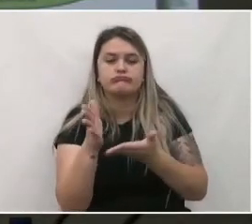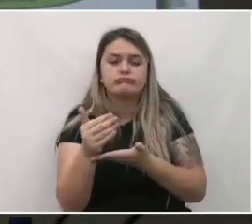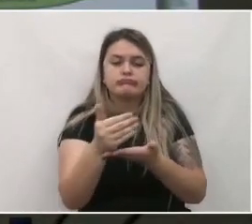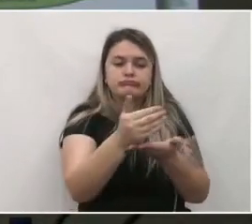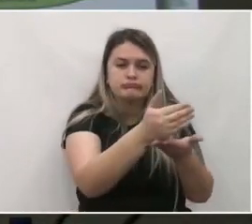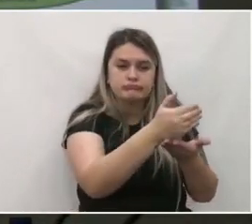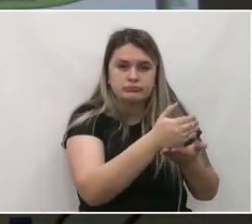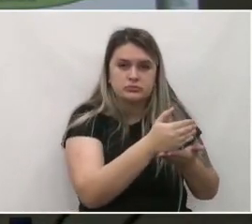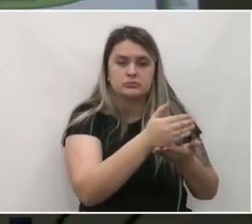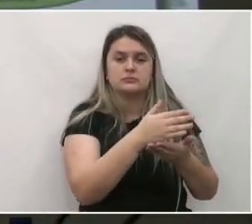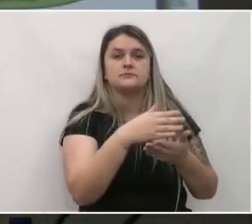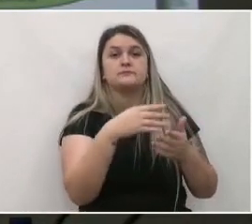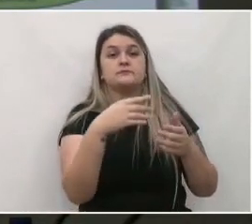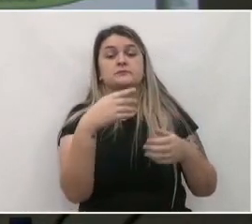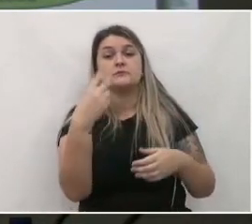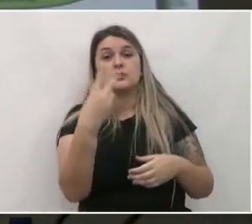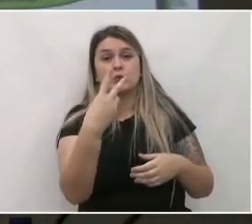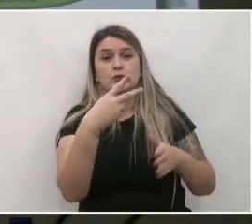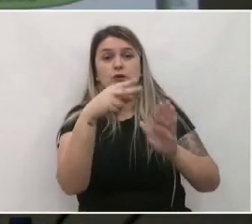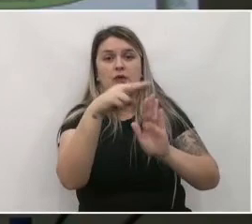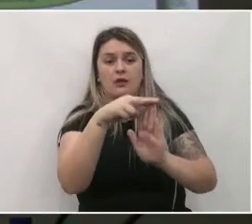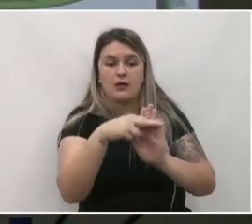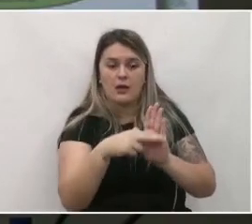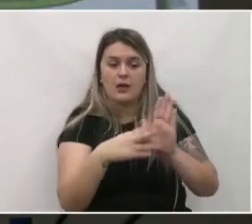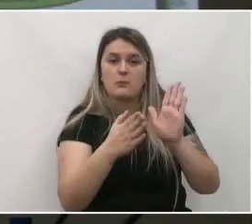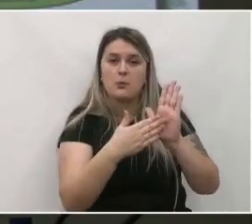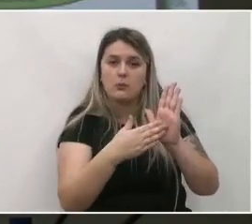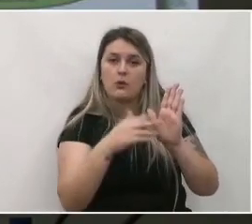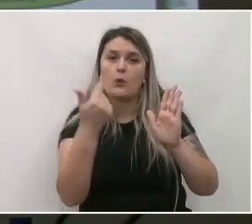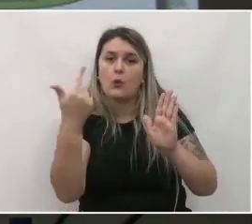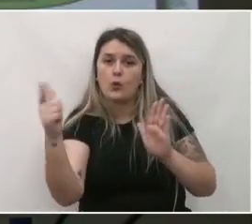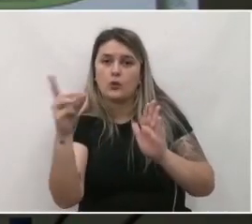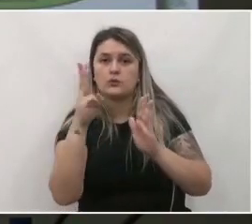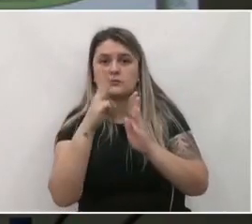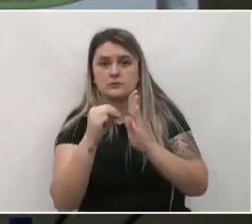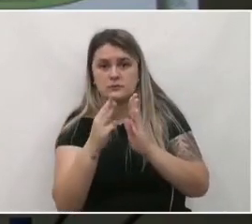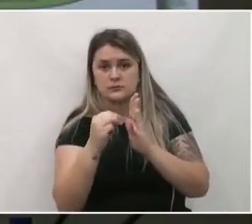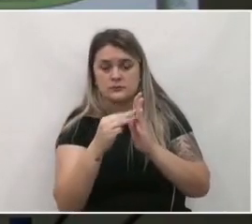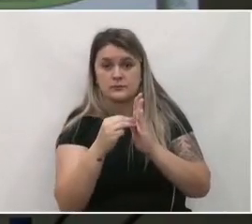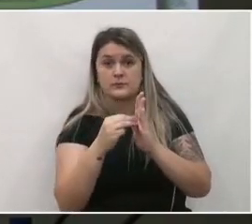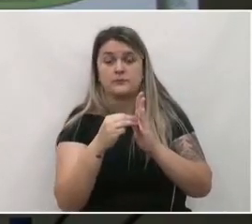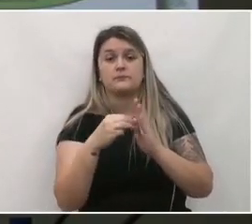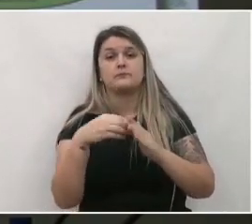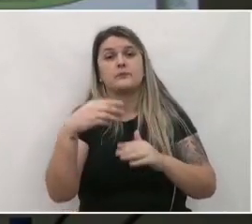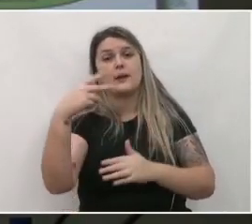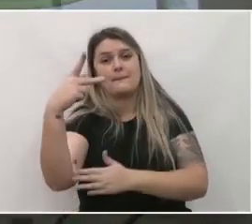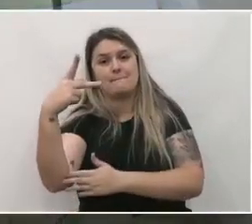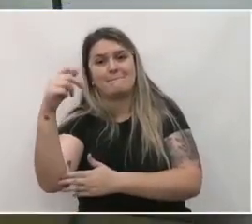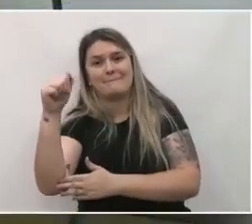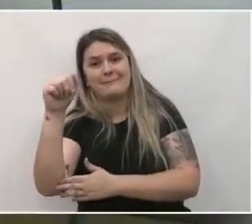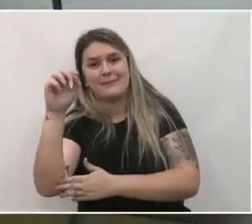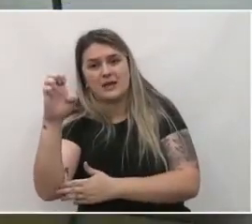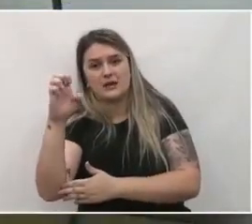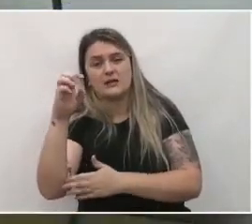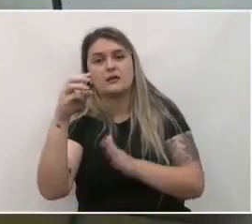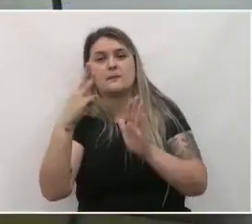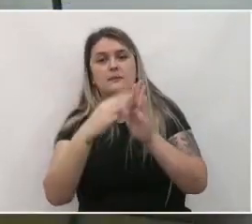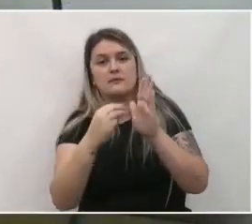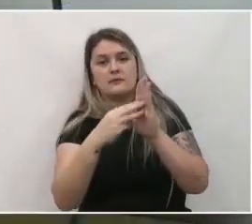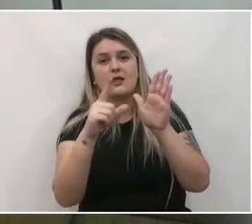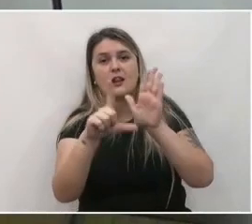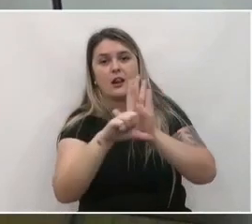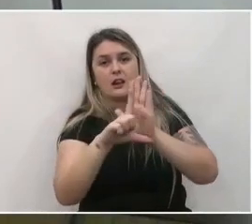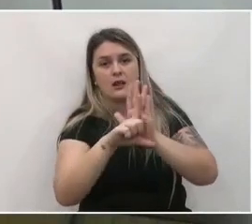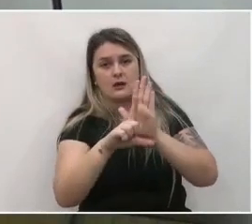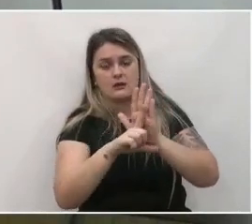as diretrizes e propostas tem outra metodologia e o PAI é a metodologia da legislação a gente